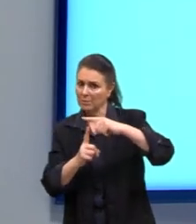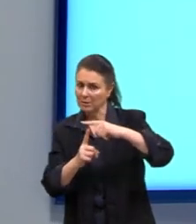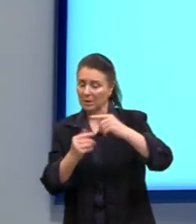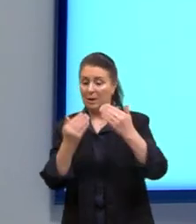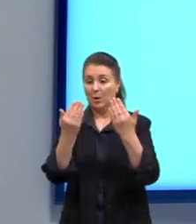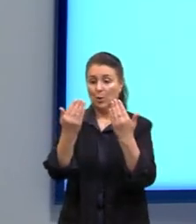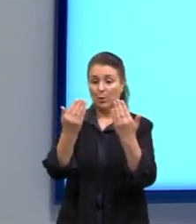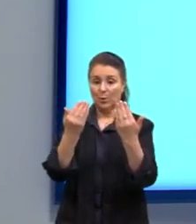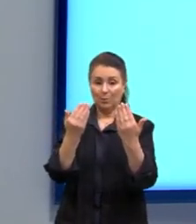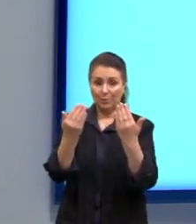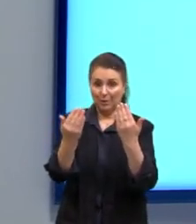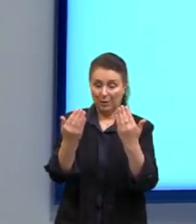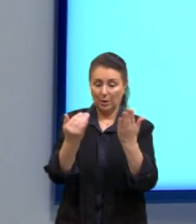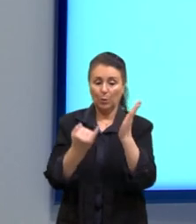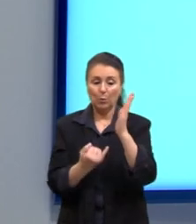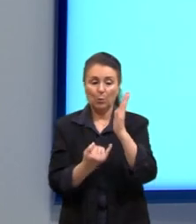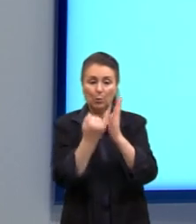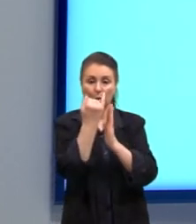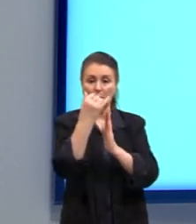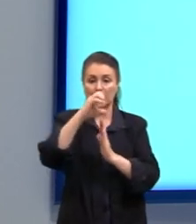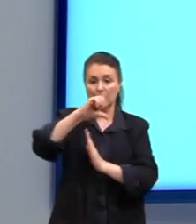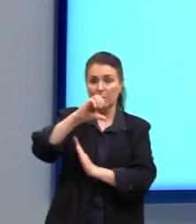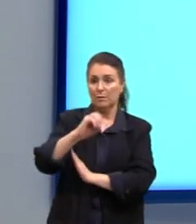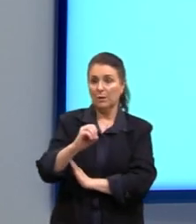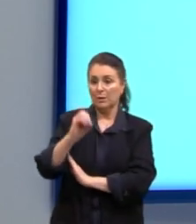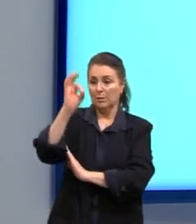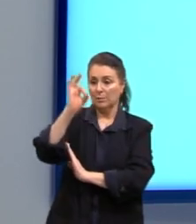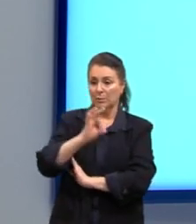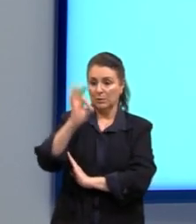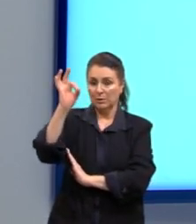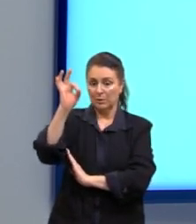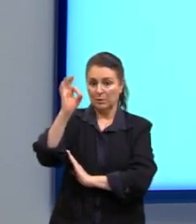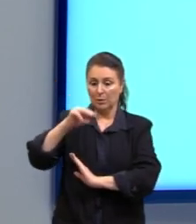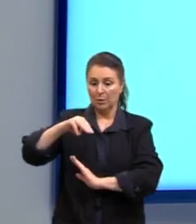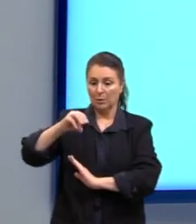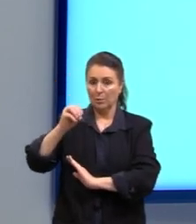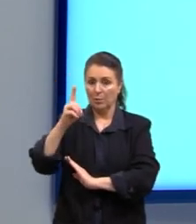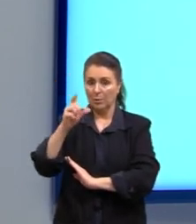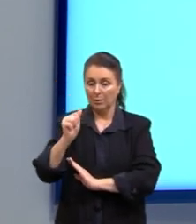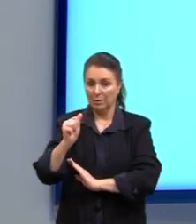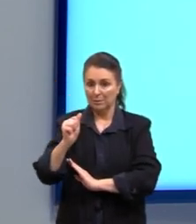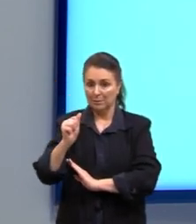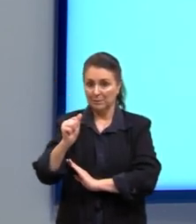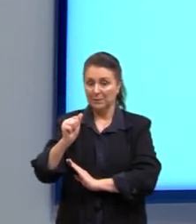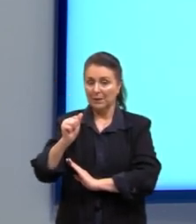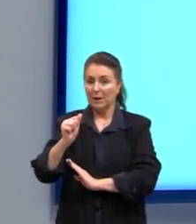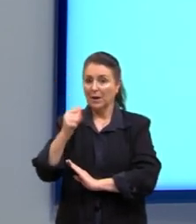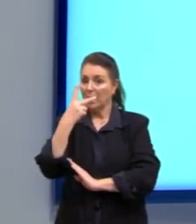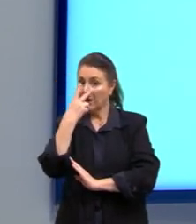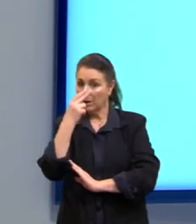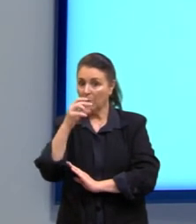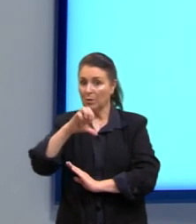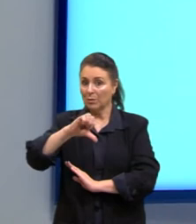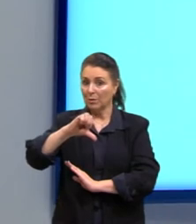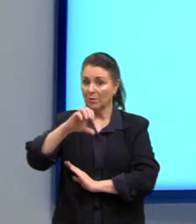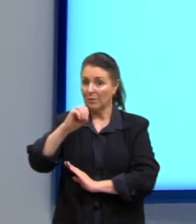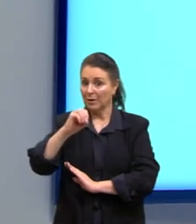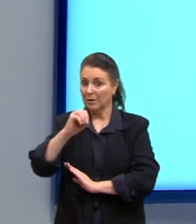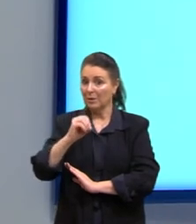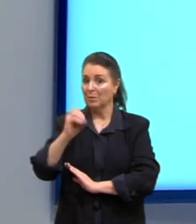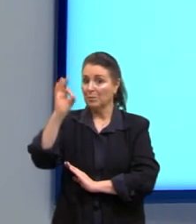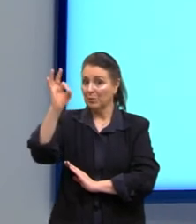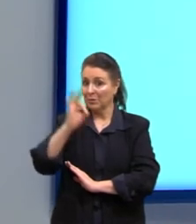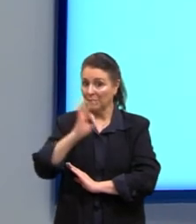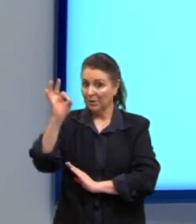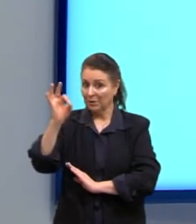comparando, né? Se o índice era 90% e a nossa moda foi 90%, é porque a frase correta